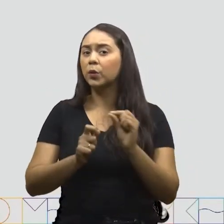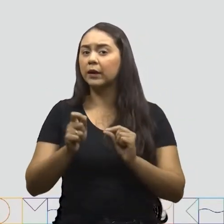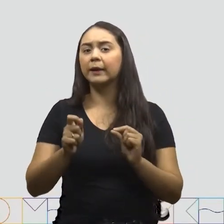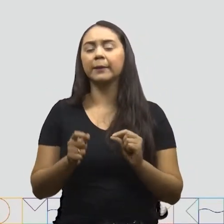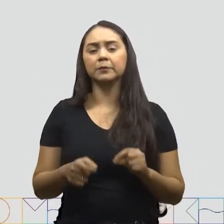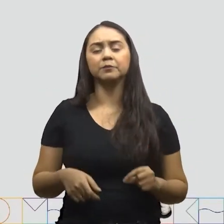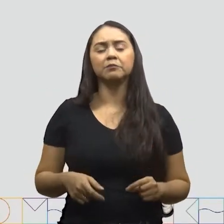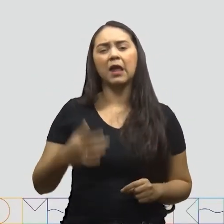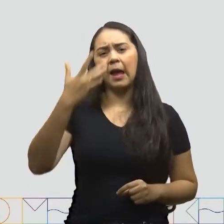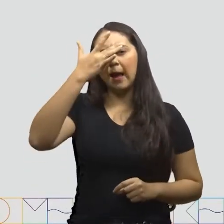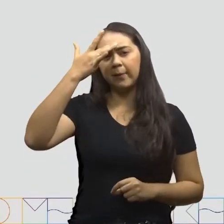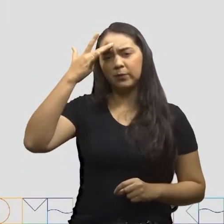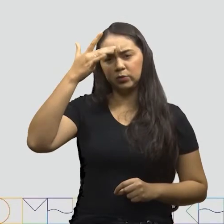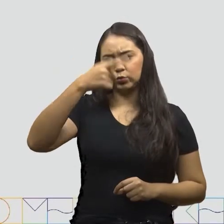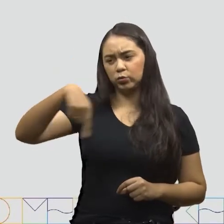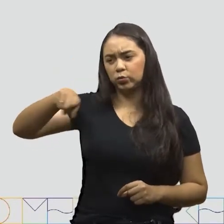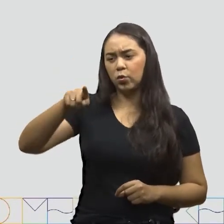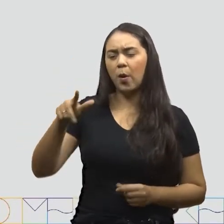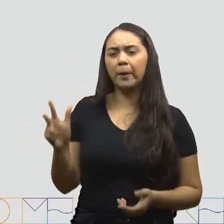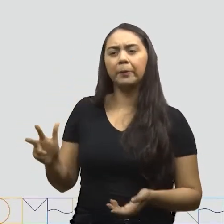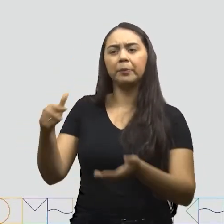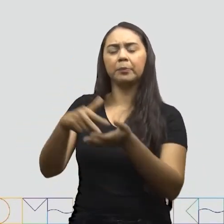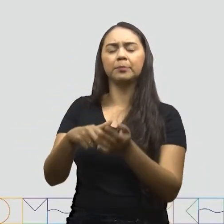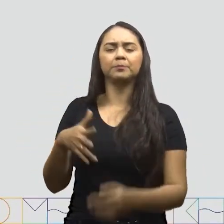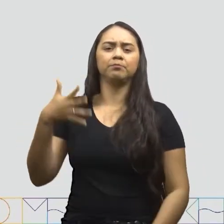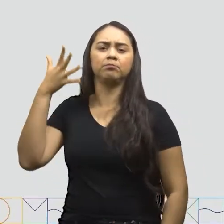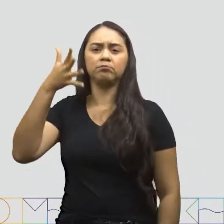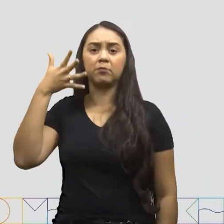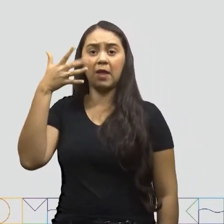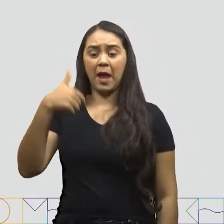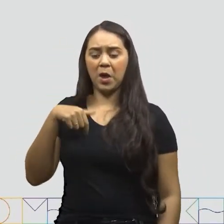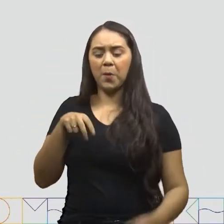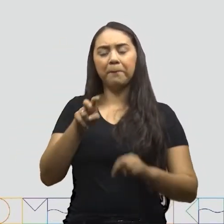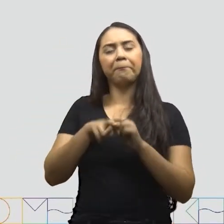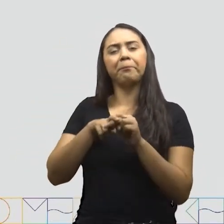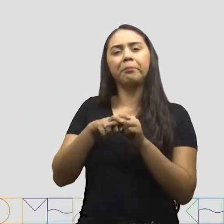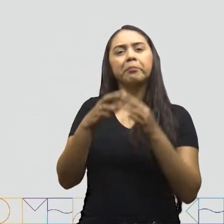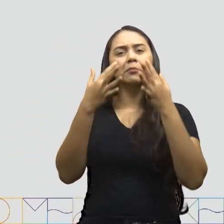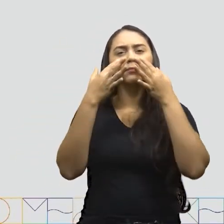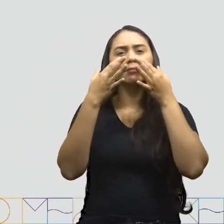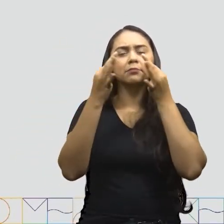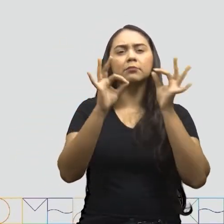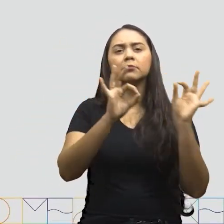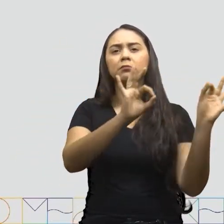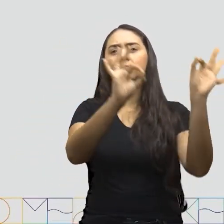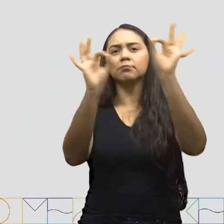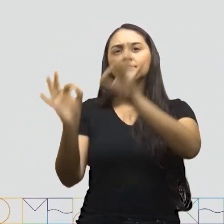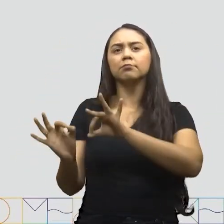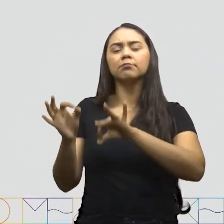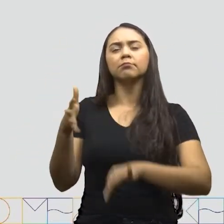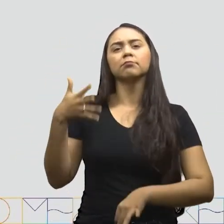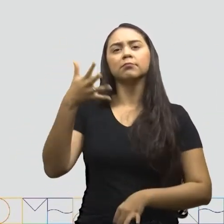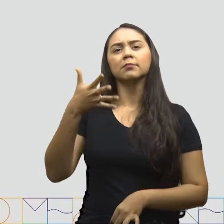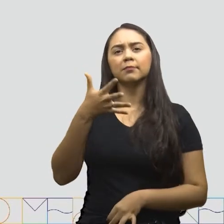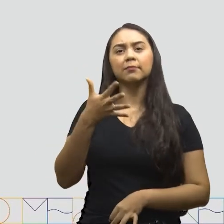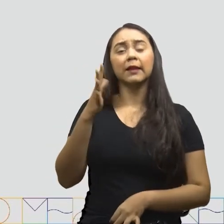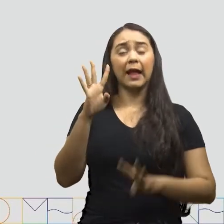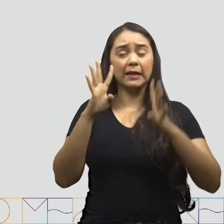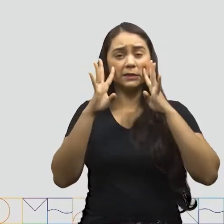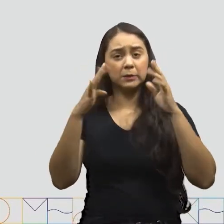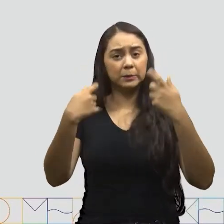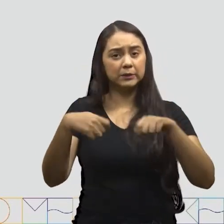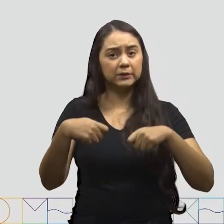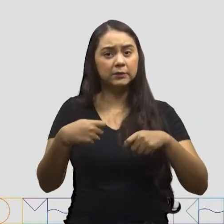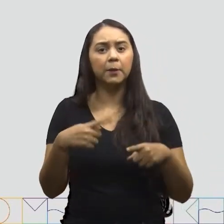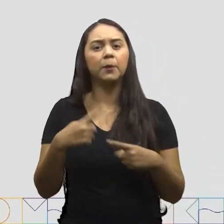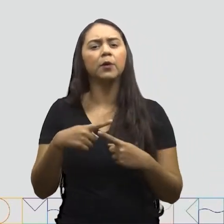apresentação Dos demais colegas da turma De forma atenta Nós já trabalhamos Sobre escuta atenta E vimos